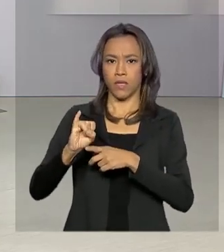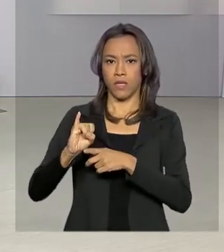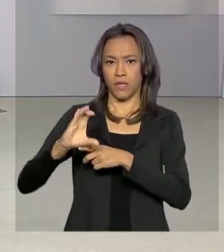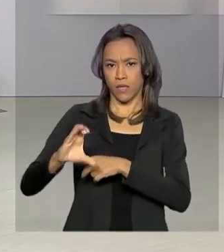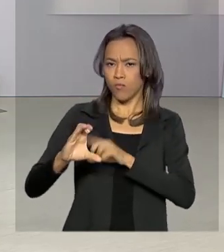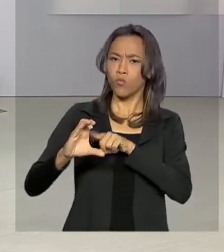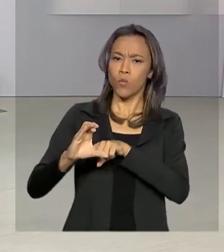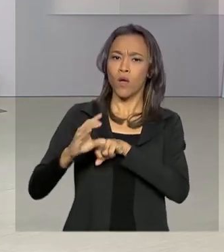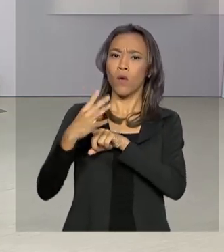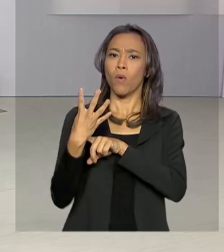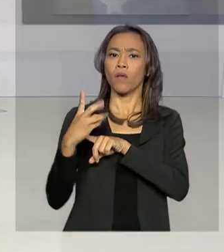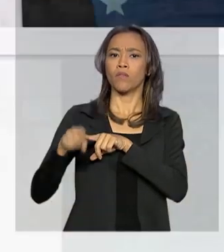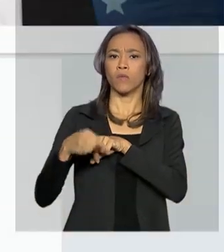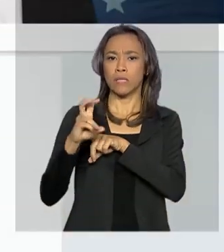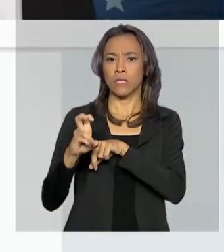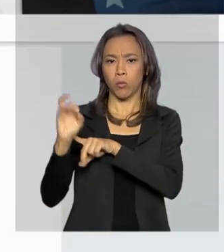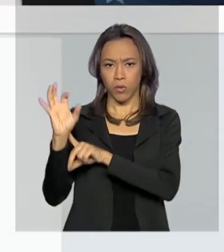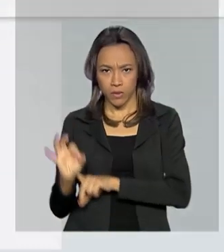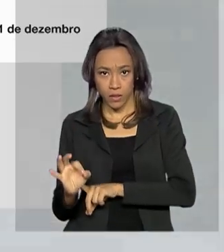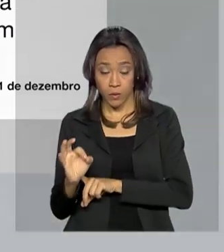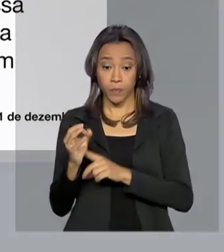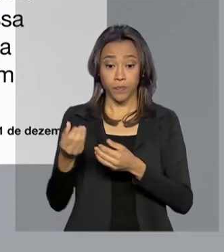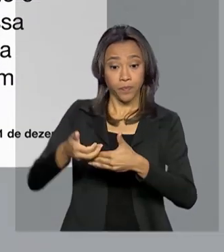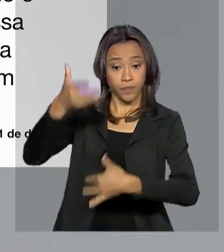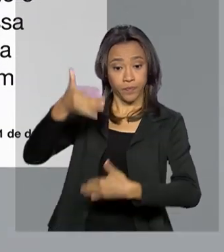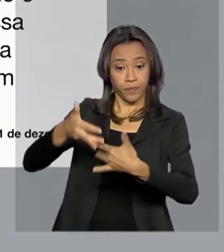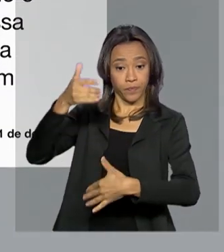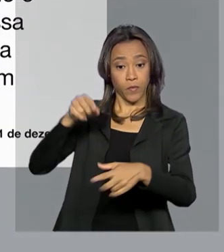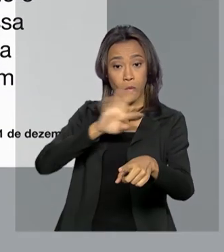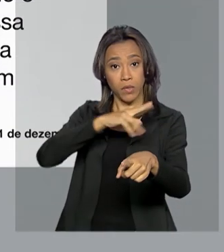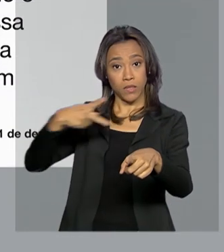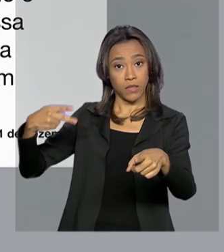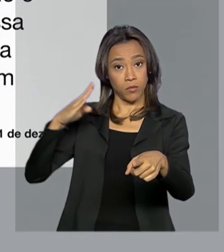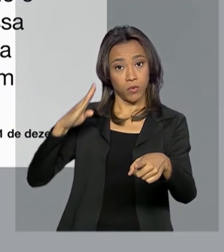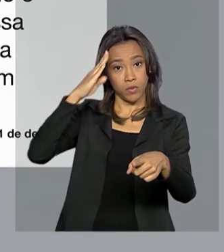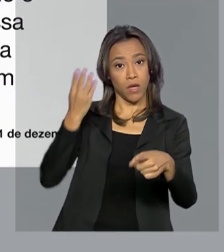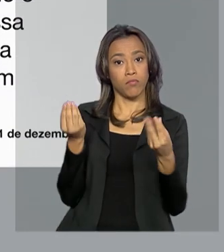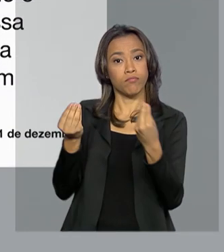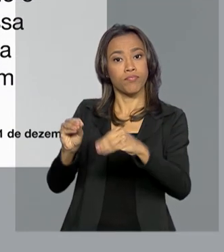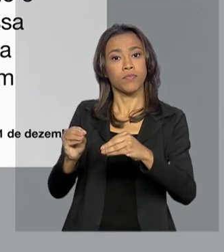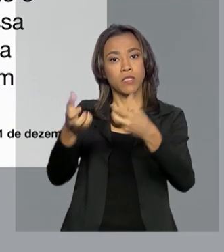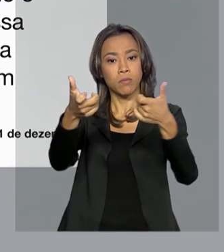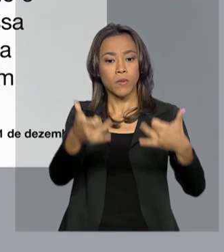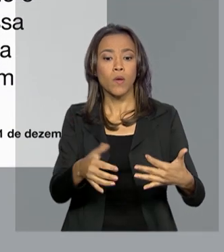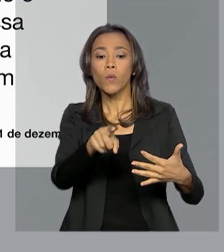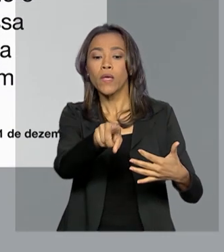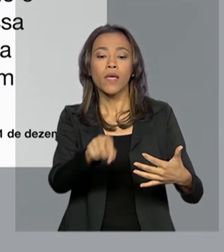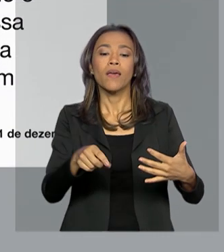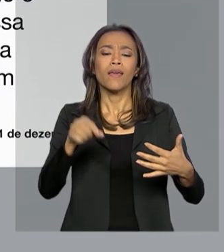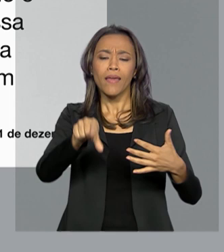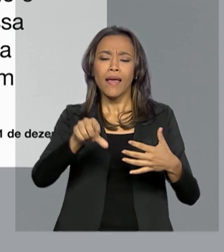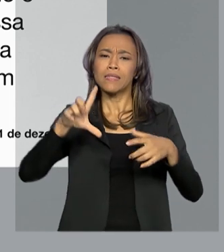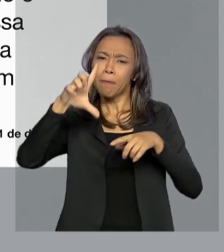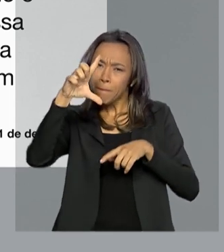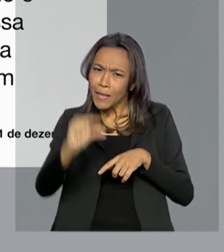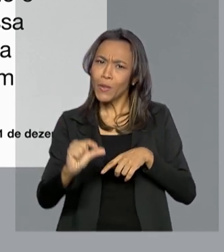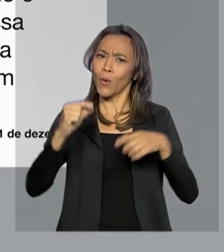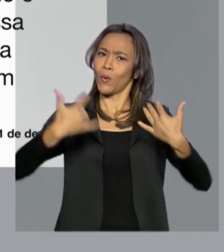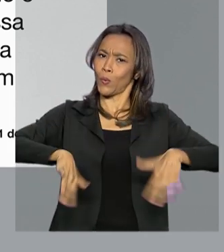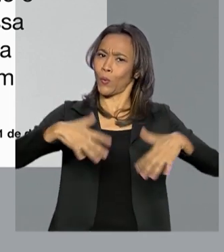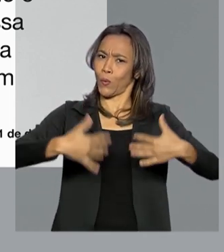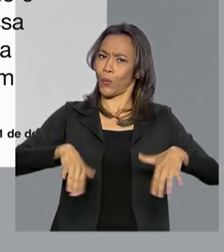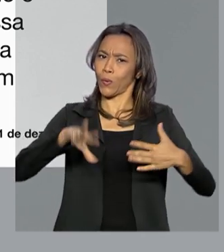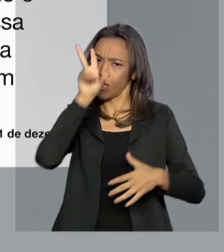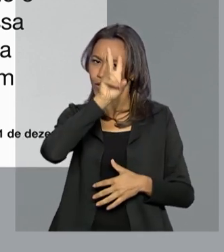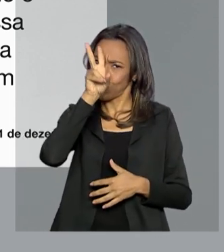Pelas redes sociais, o presidente Jair Bolsonaro disse que a nova taxa de 4,5% é a menor da história e